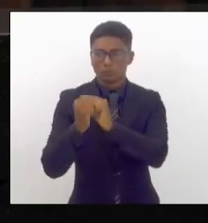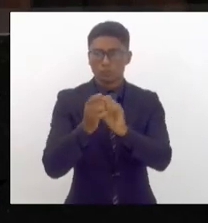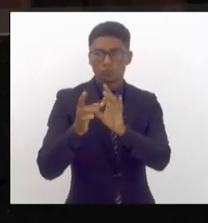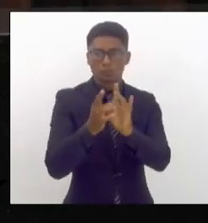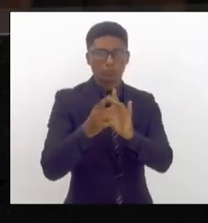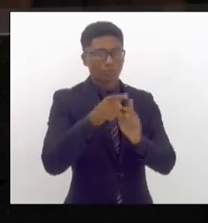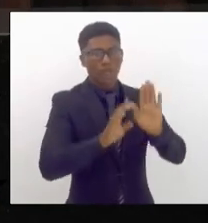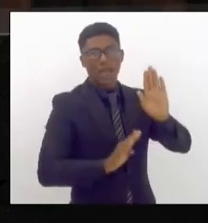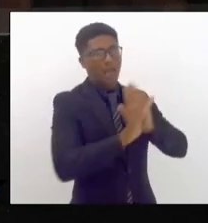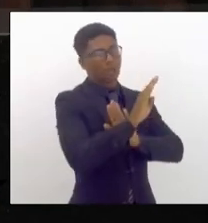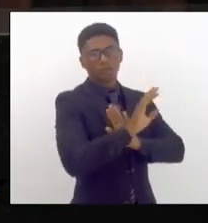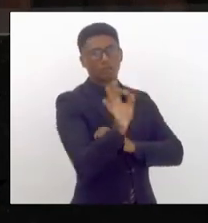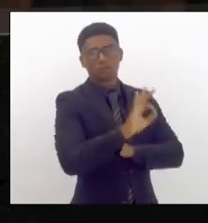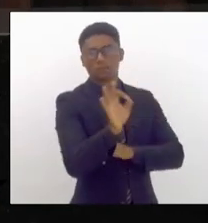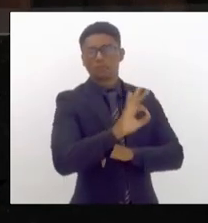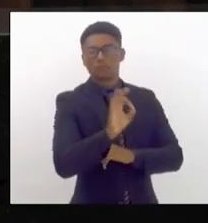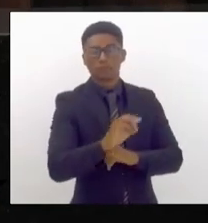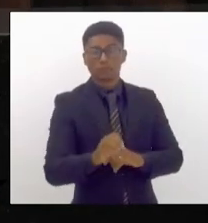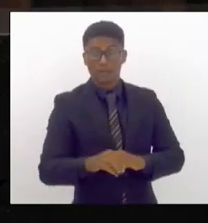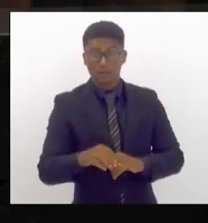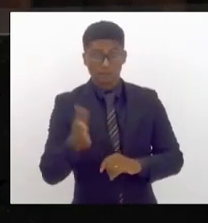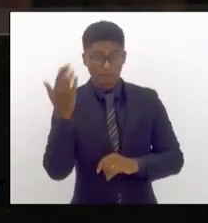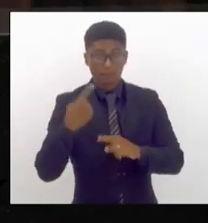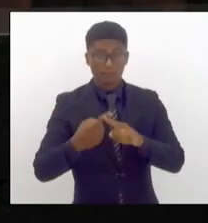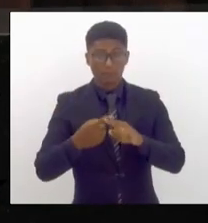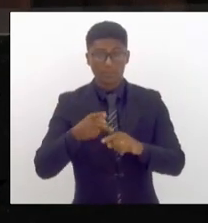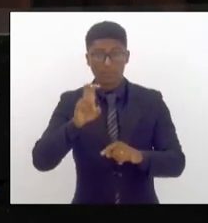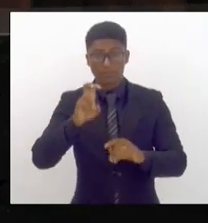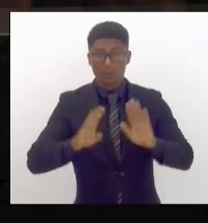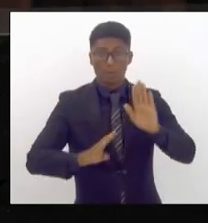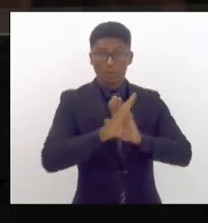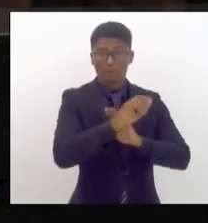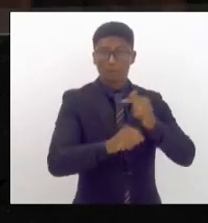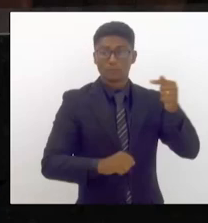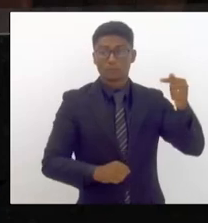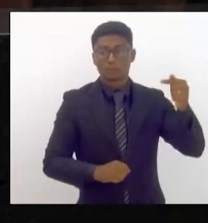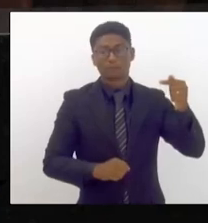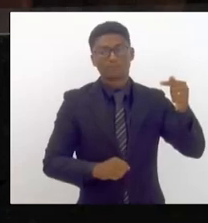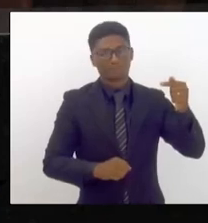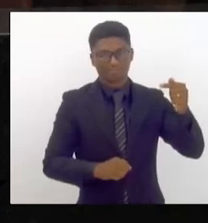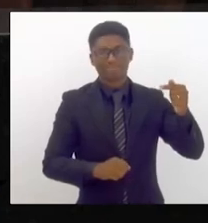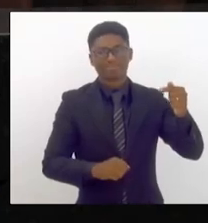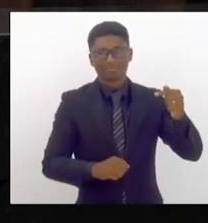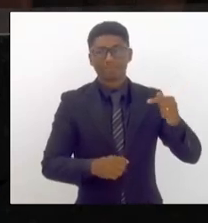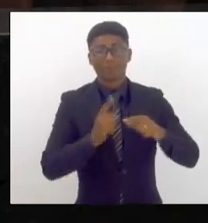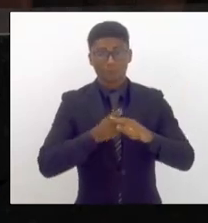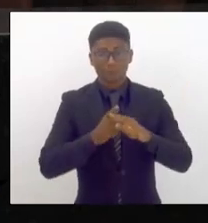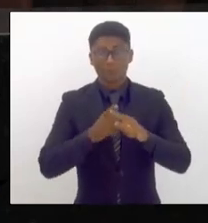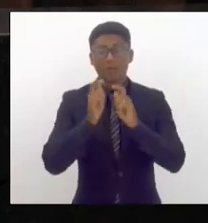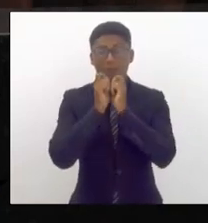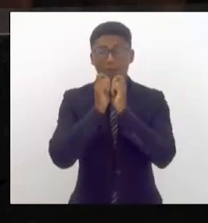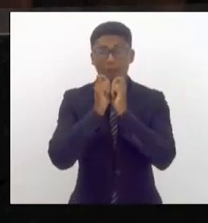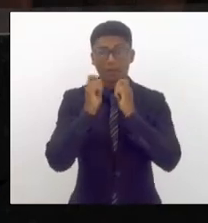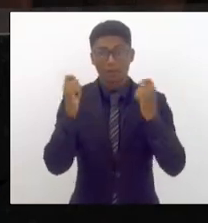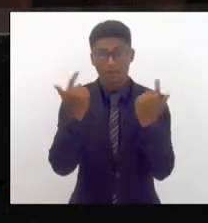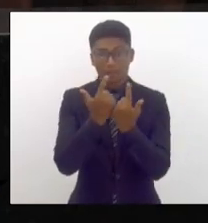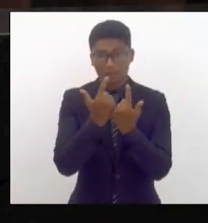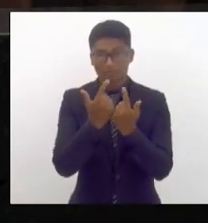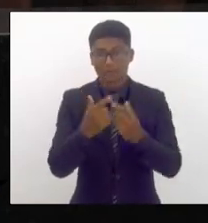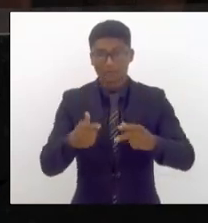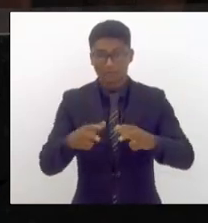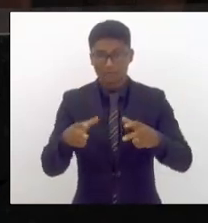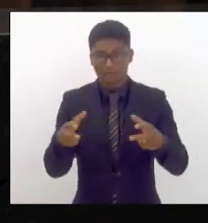aumento da tarifa de 5 para 7 deputada Marta Machado ou Carla Machado porque essa assembleia legislativa através da comissão